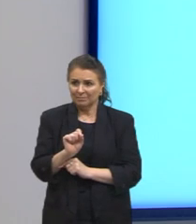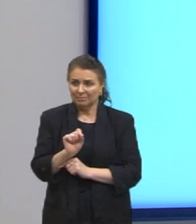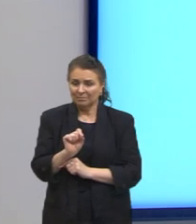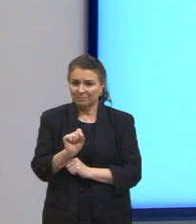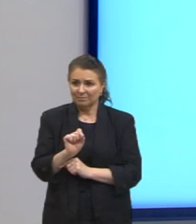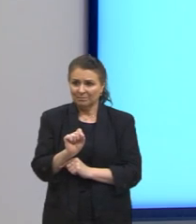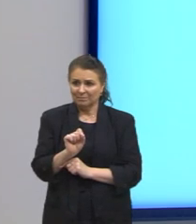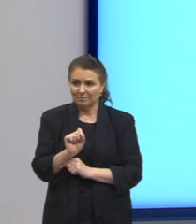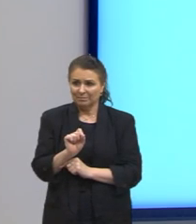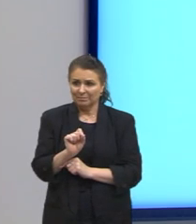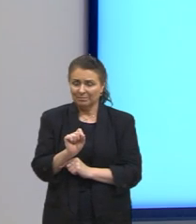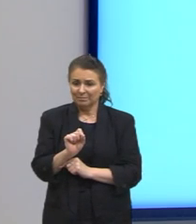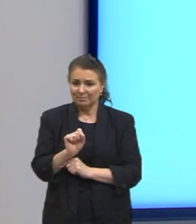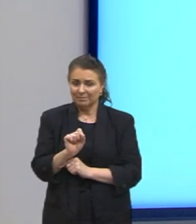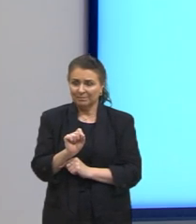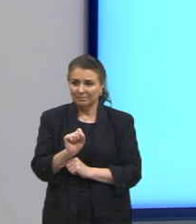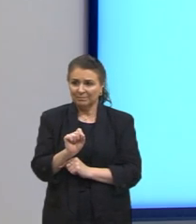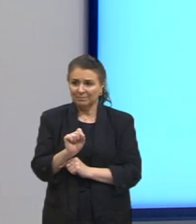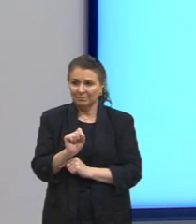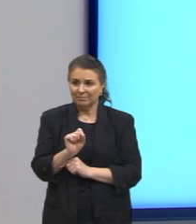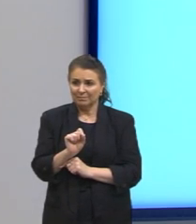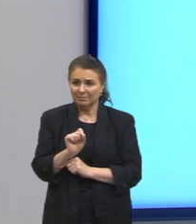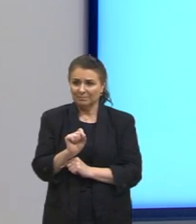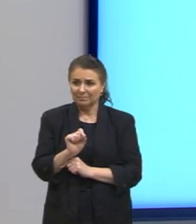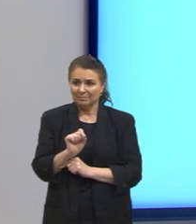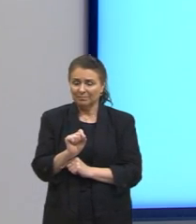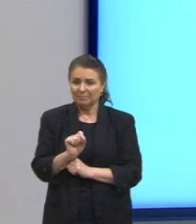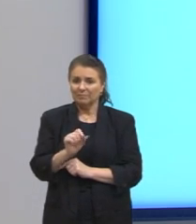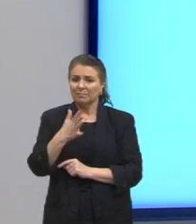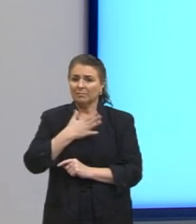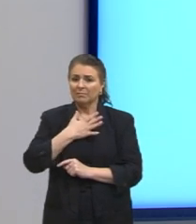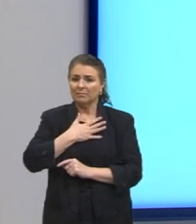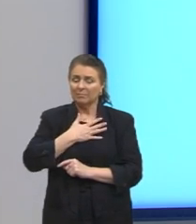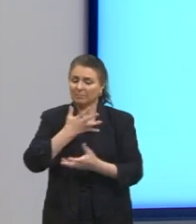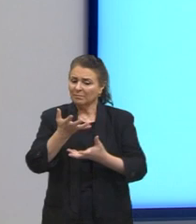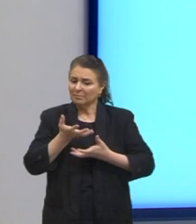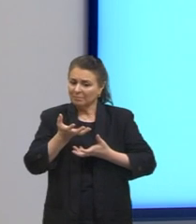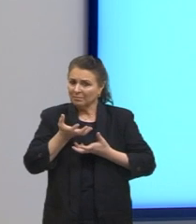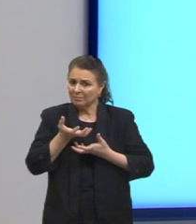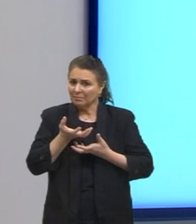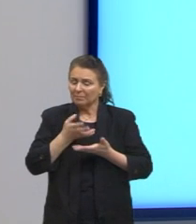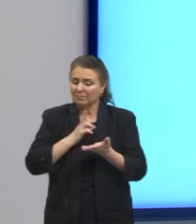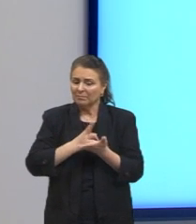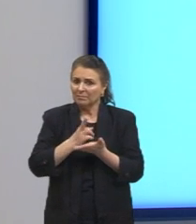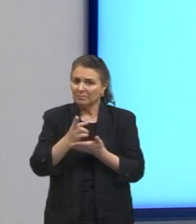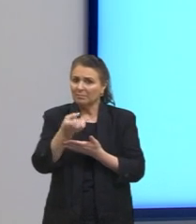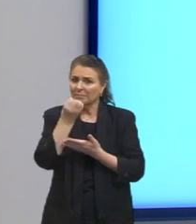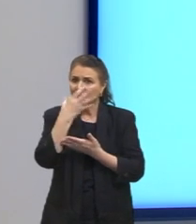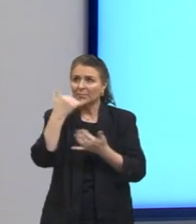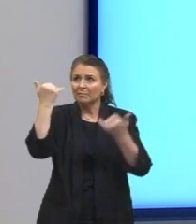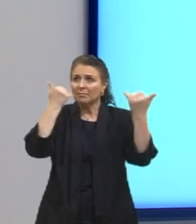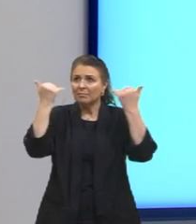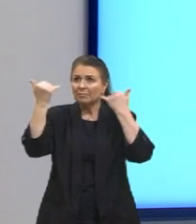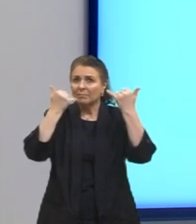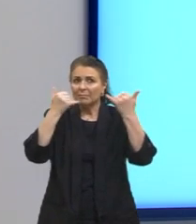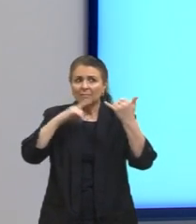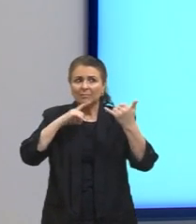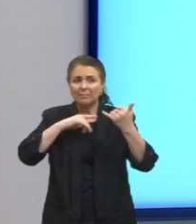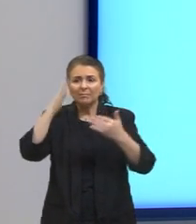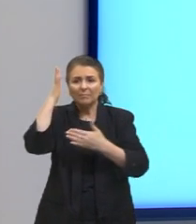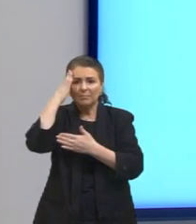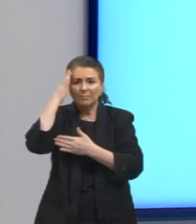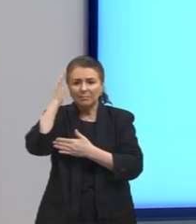Opa, desculpa. Ela diz assim, ó. O meu desejo de me manter bem informada é